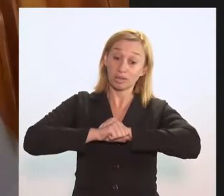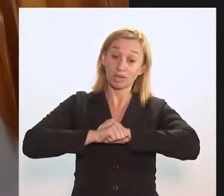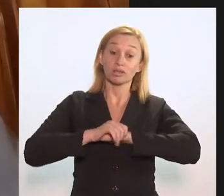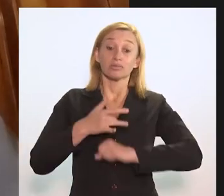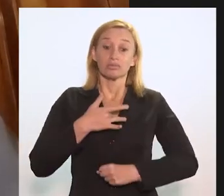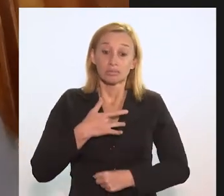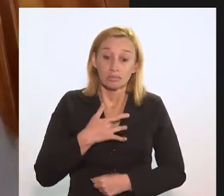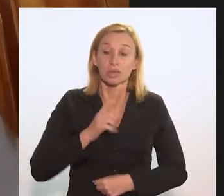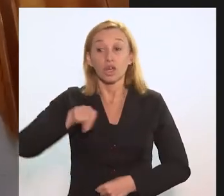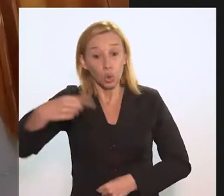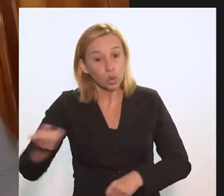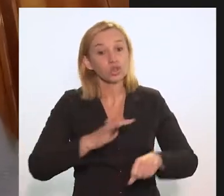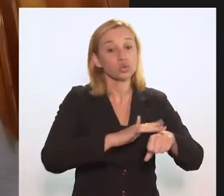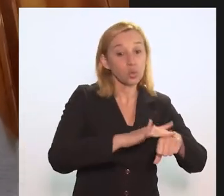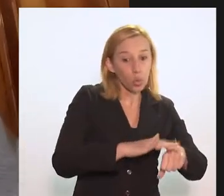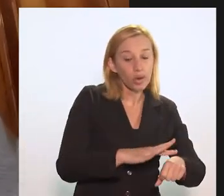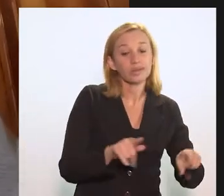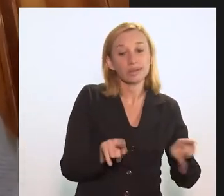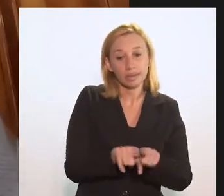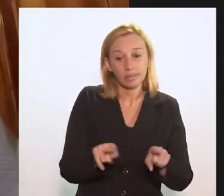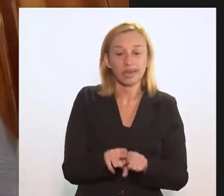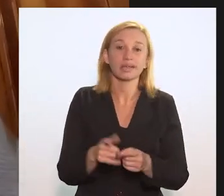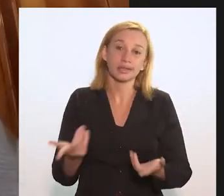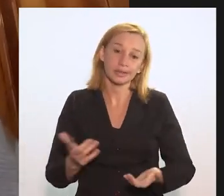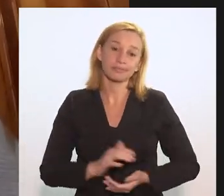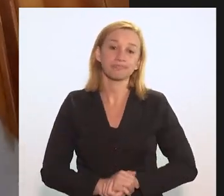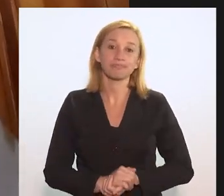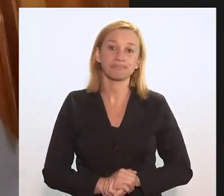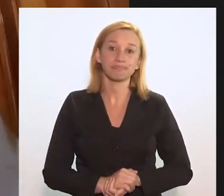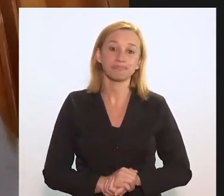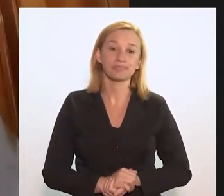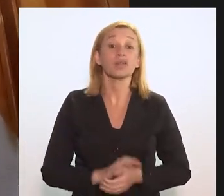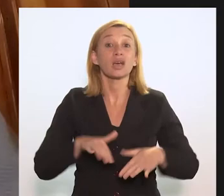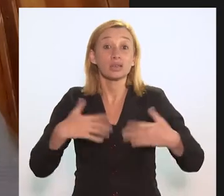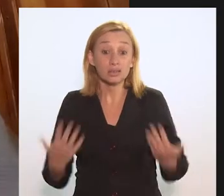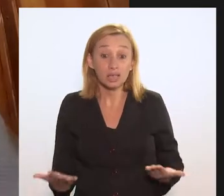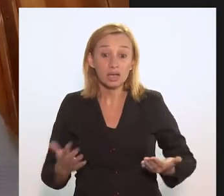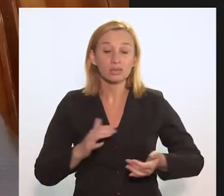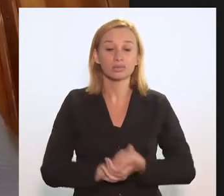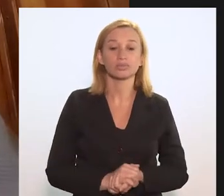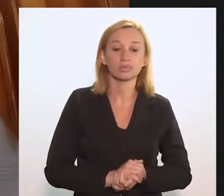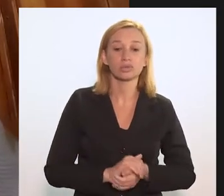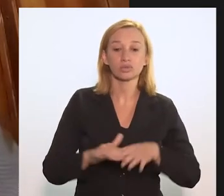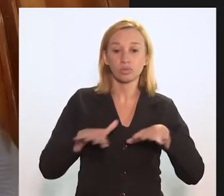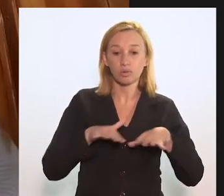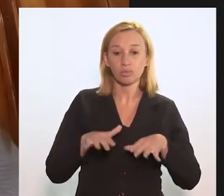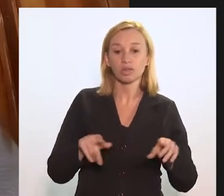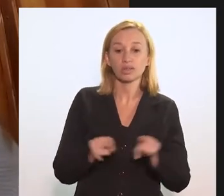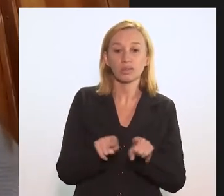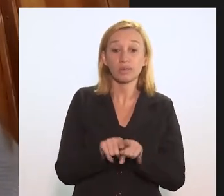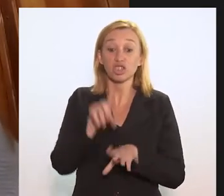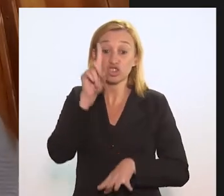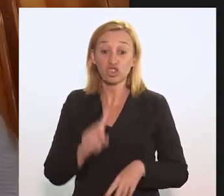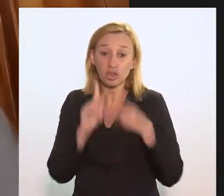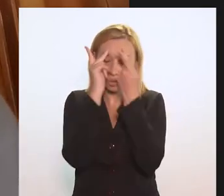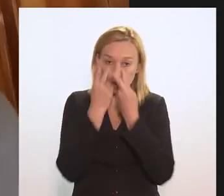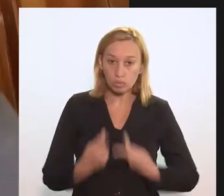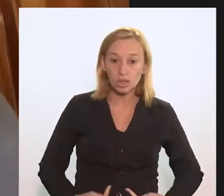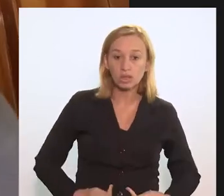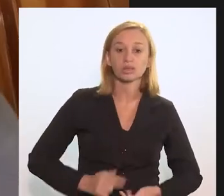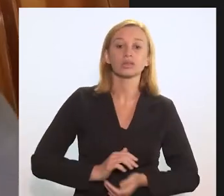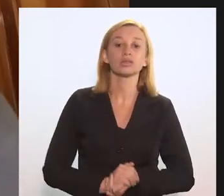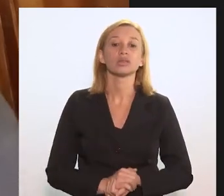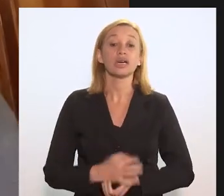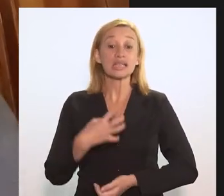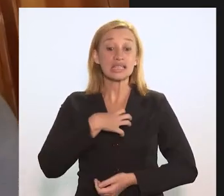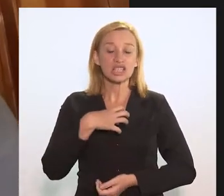outras doenças transmissíveis, por via aérea e pessoas. Então, assim, o nosso movimento também é um movimento pelos direitos humanos, também